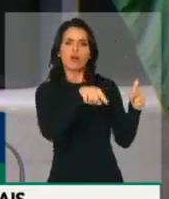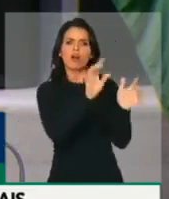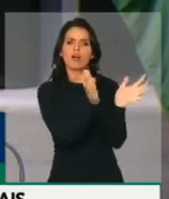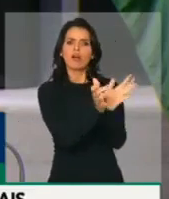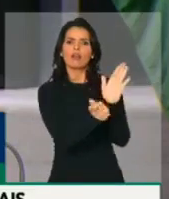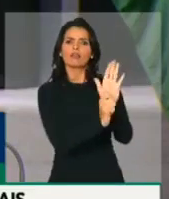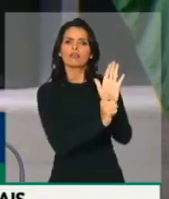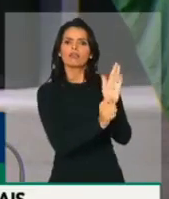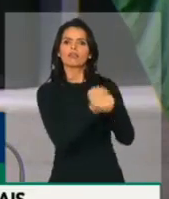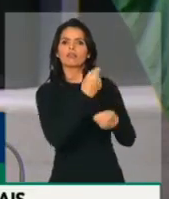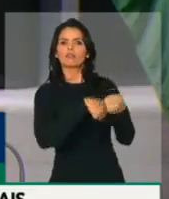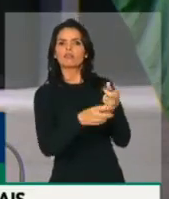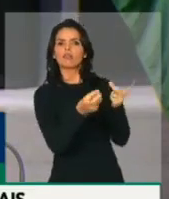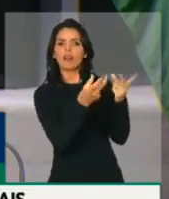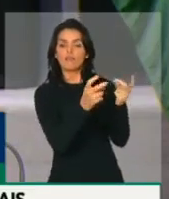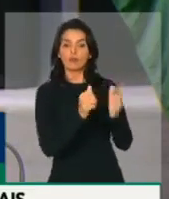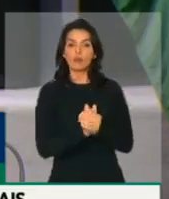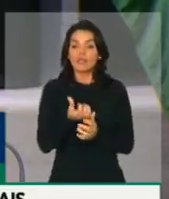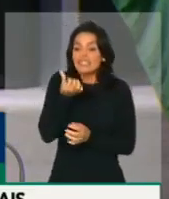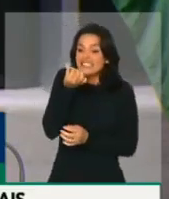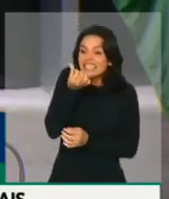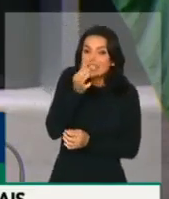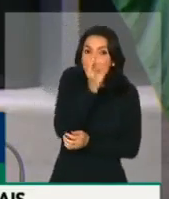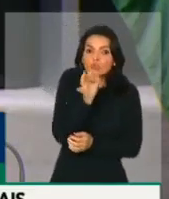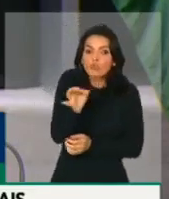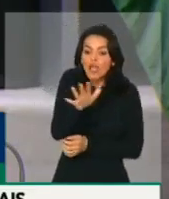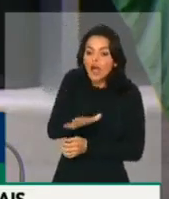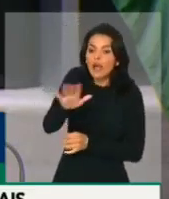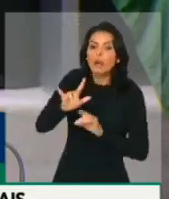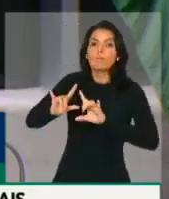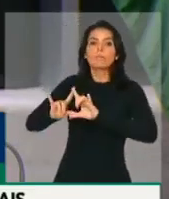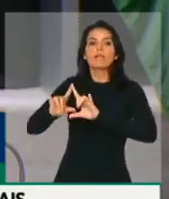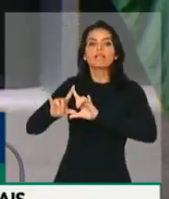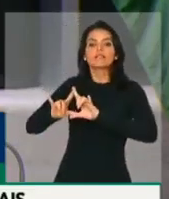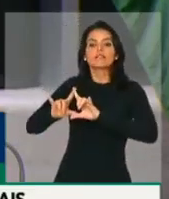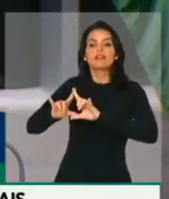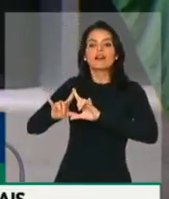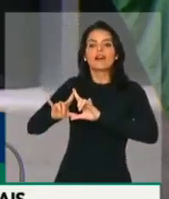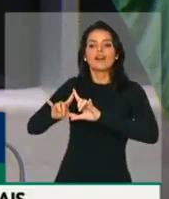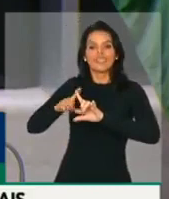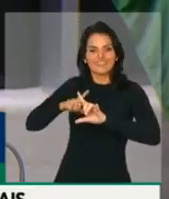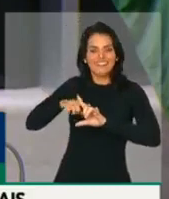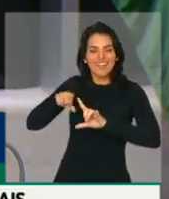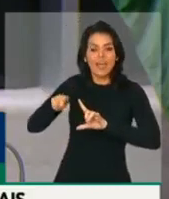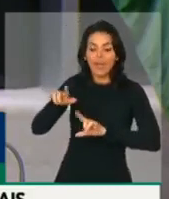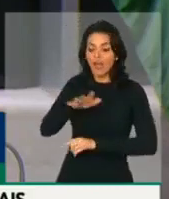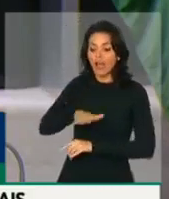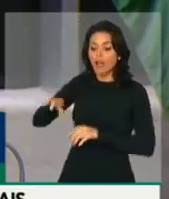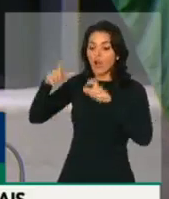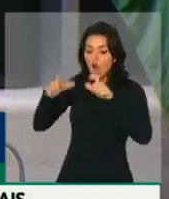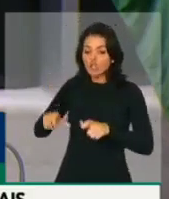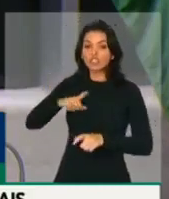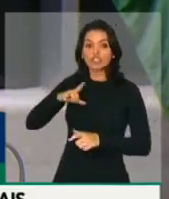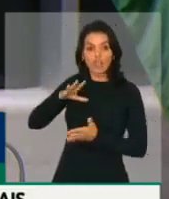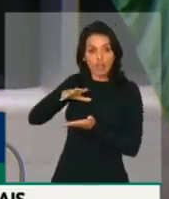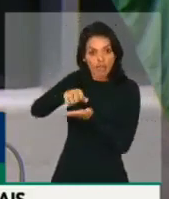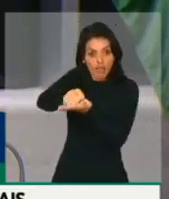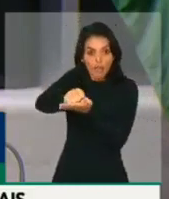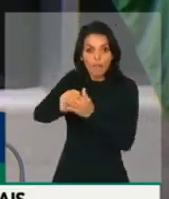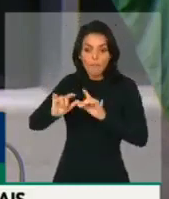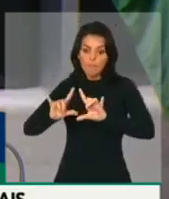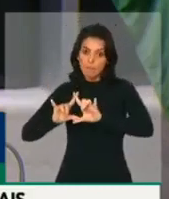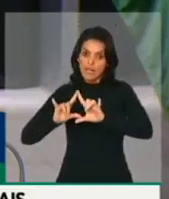apenas 6% em áreas de milícia. Portanto, as áreas de milícia não são áreas